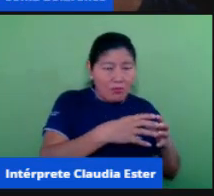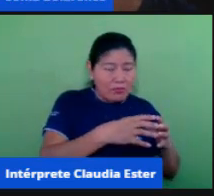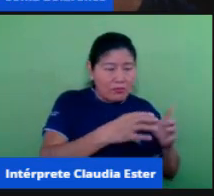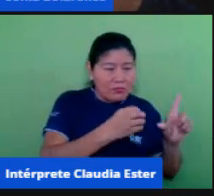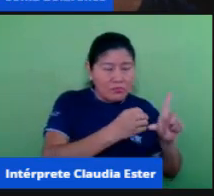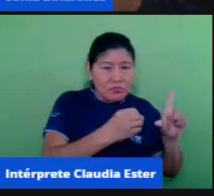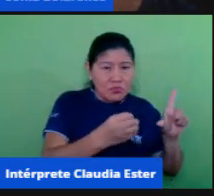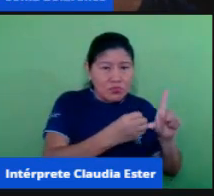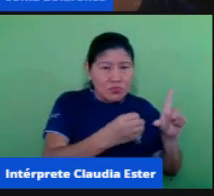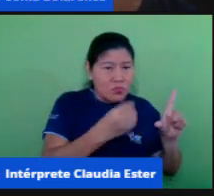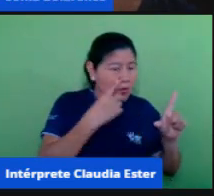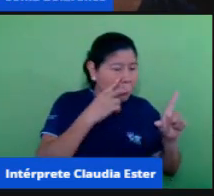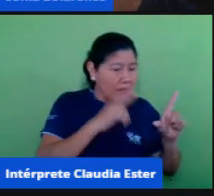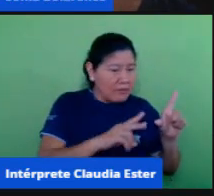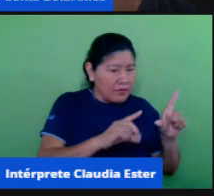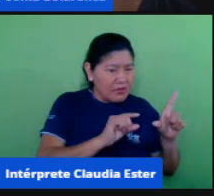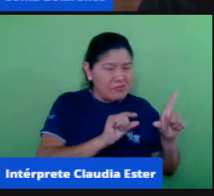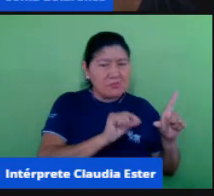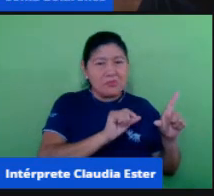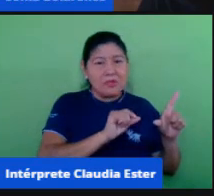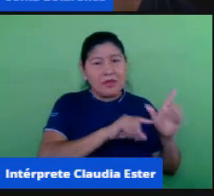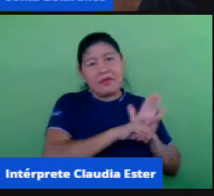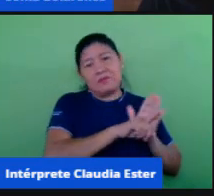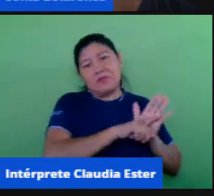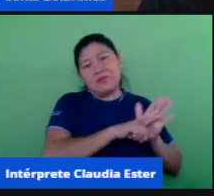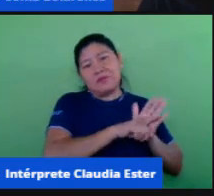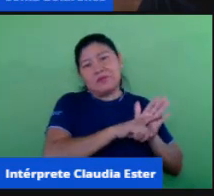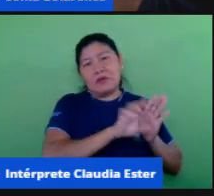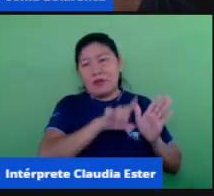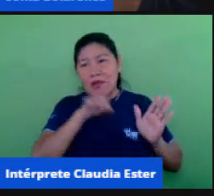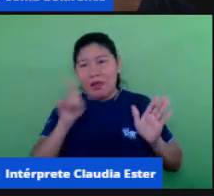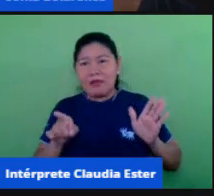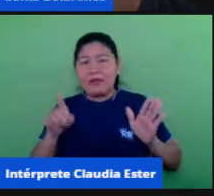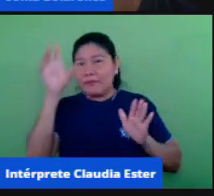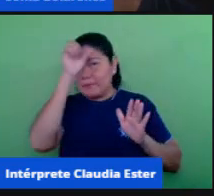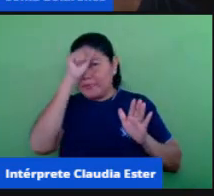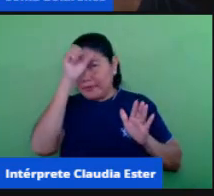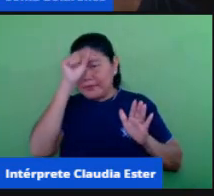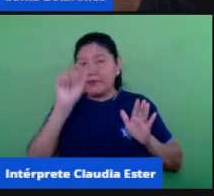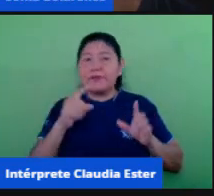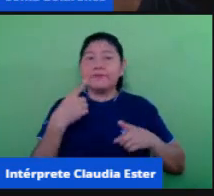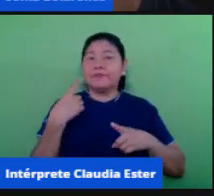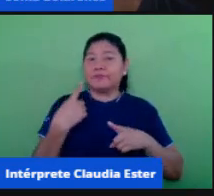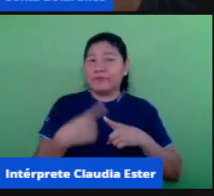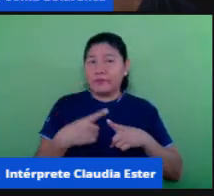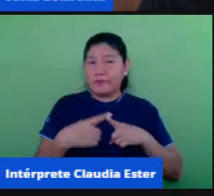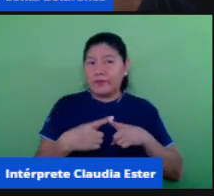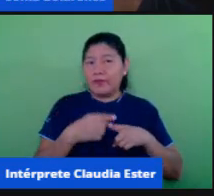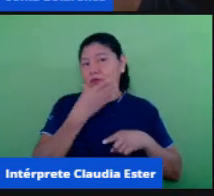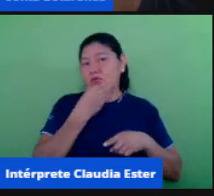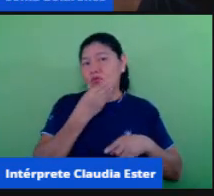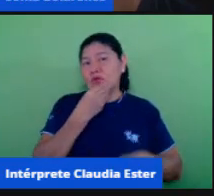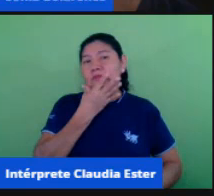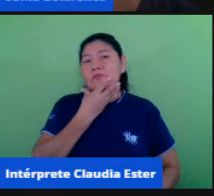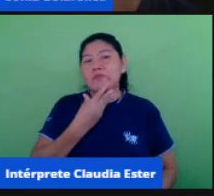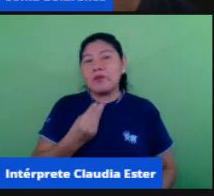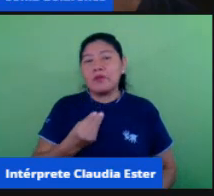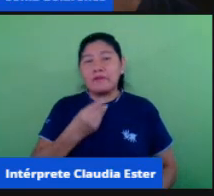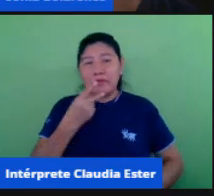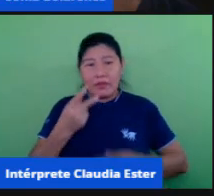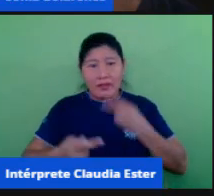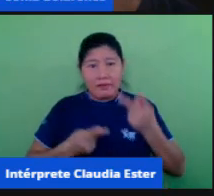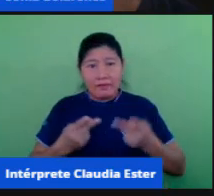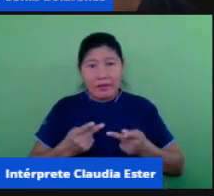como dizia o Freire porque de vez em quando aqui nós do quarto ano trouxemos algo